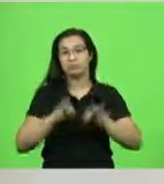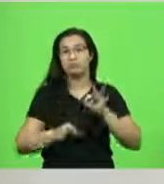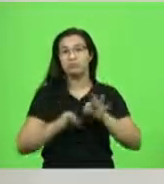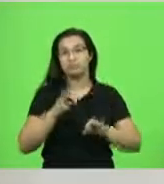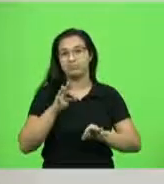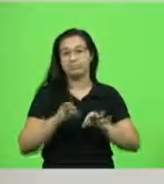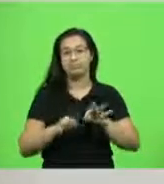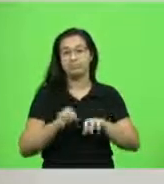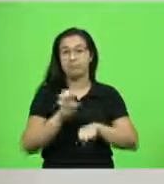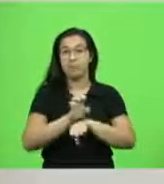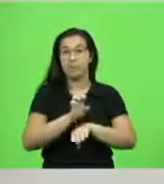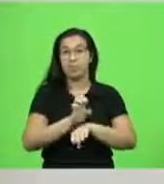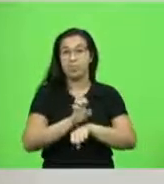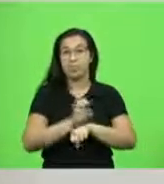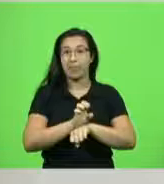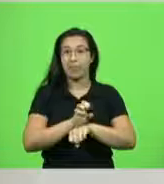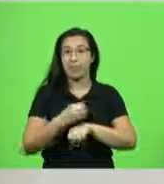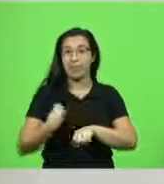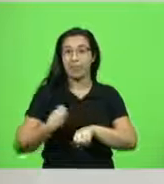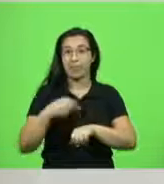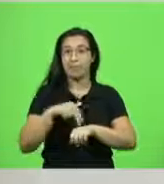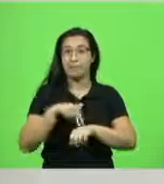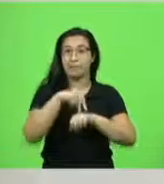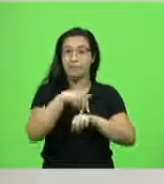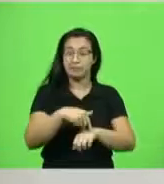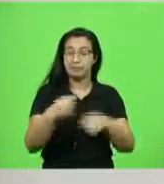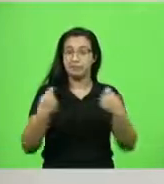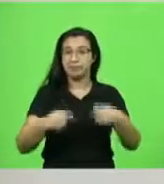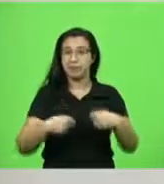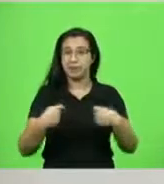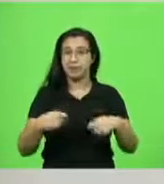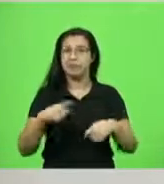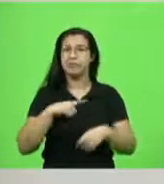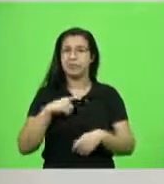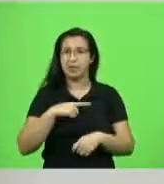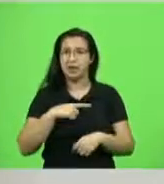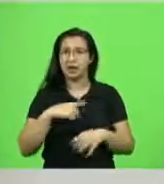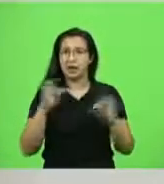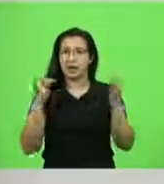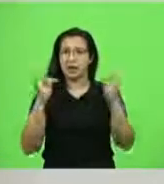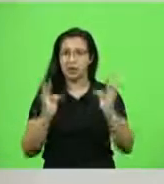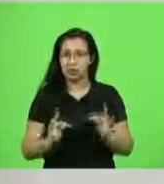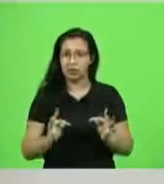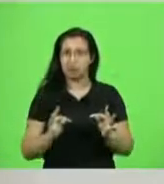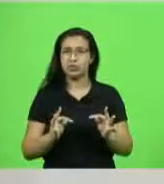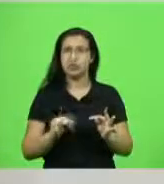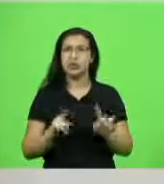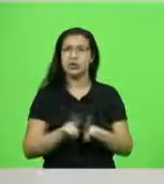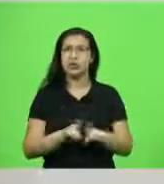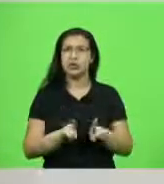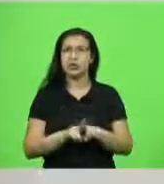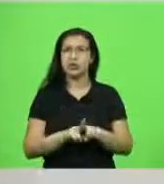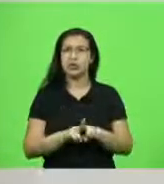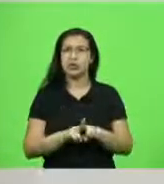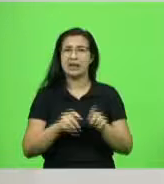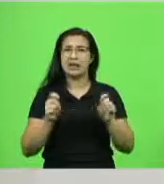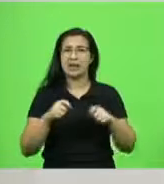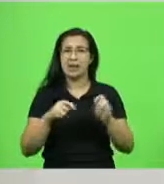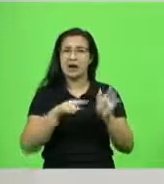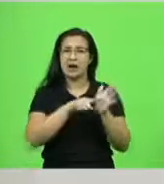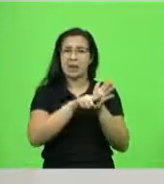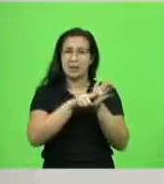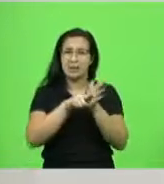presente. Nós temos tecnologias de ponta, nós temos condições de monitorar as cidades, não tem policial